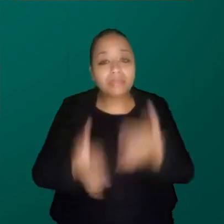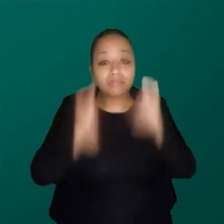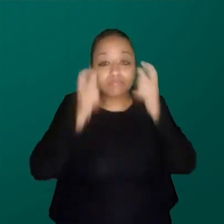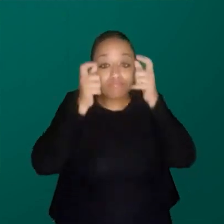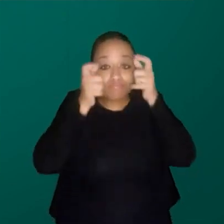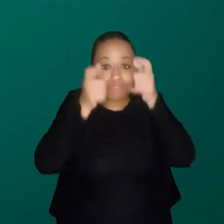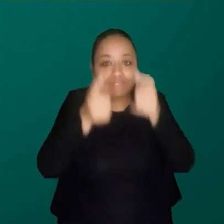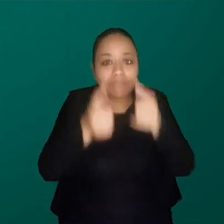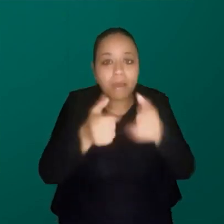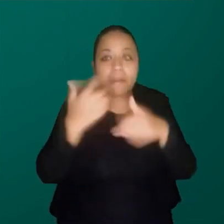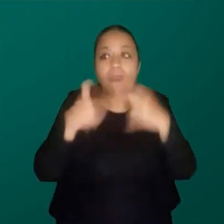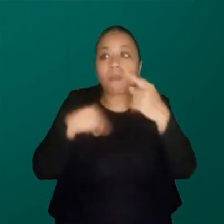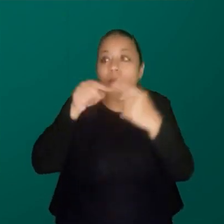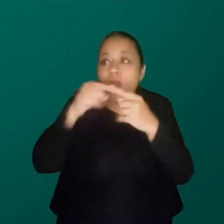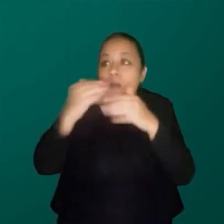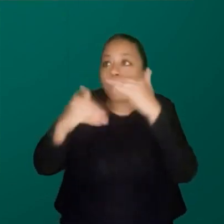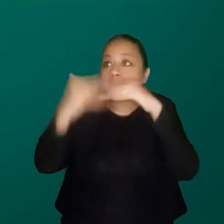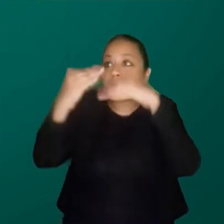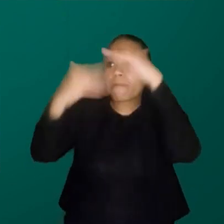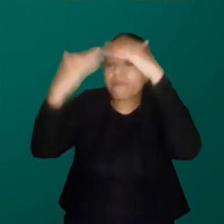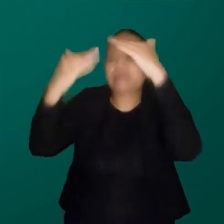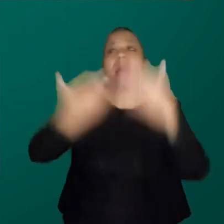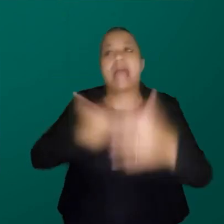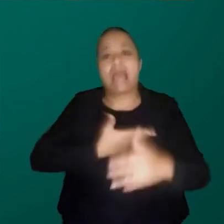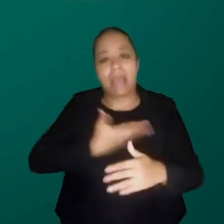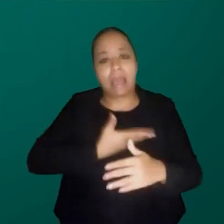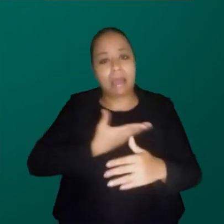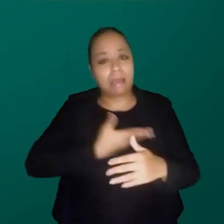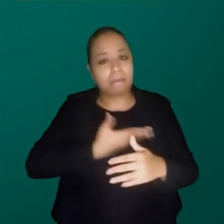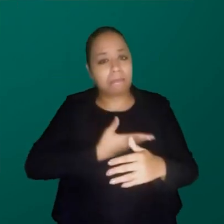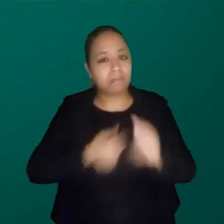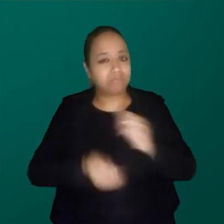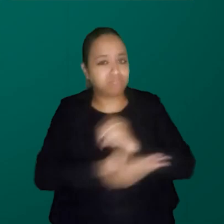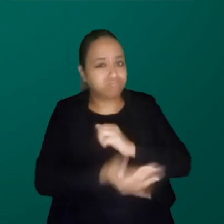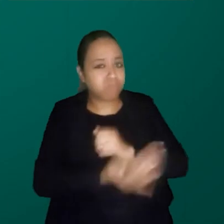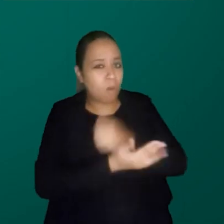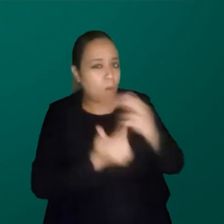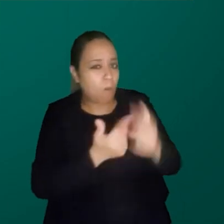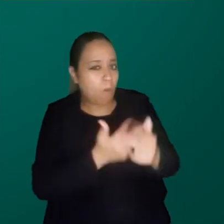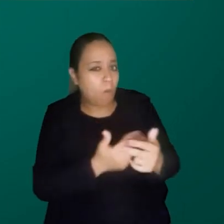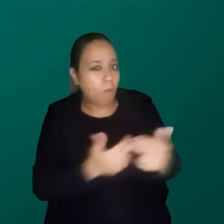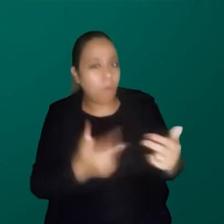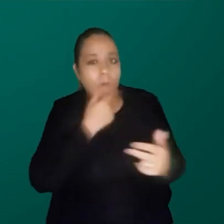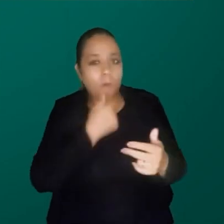processo tem que subir na carreira e os colegas sabotam com aquelas